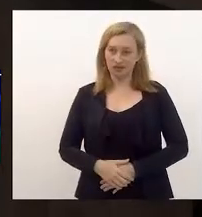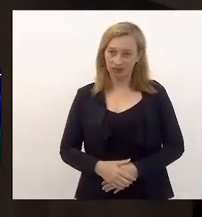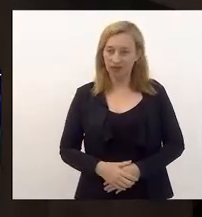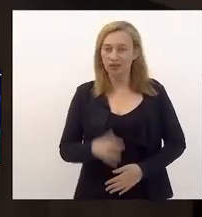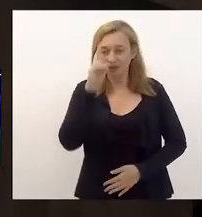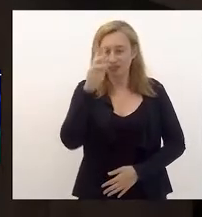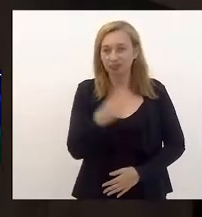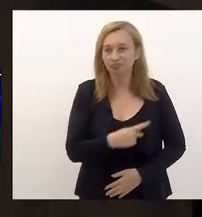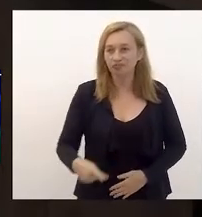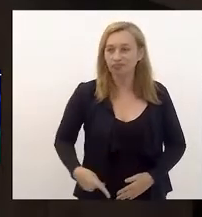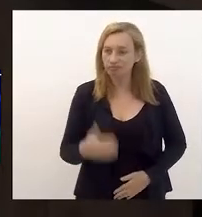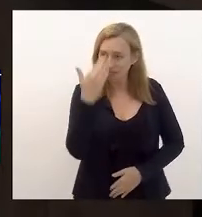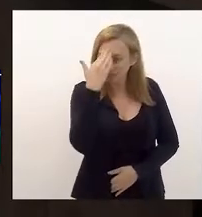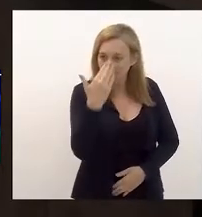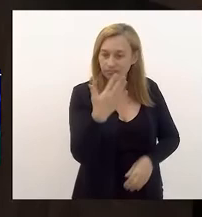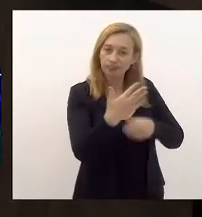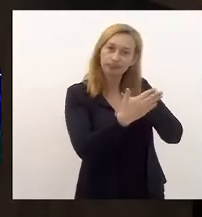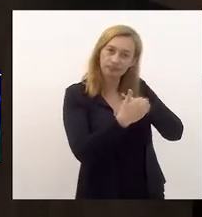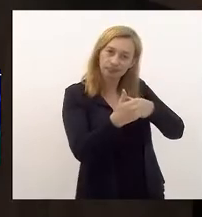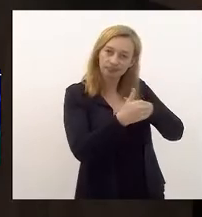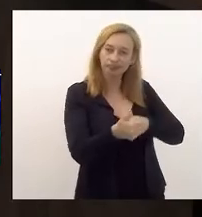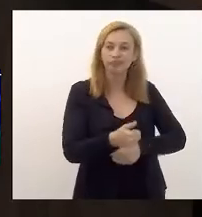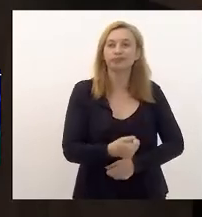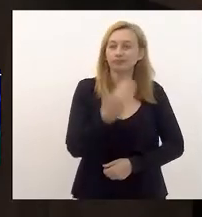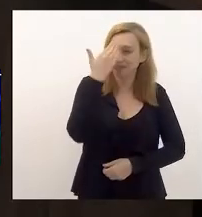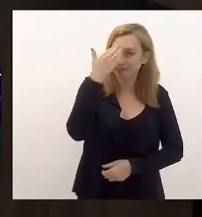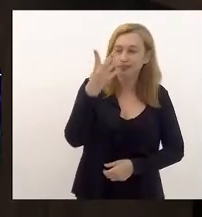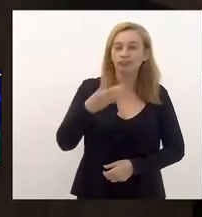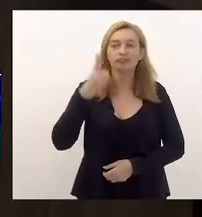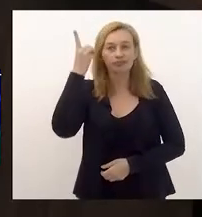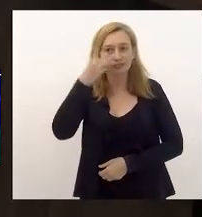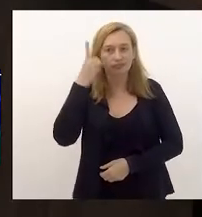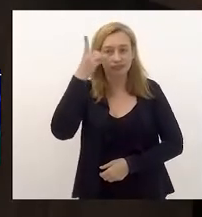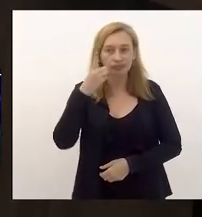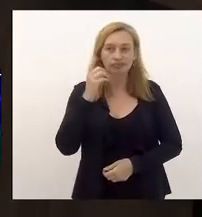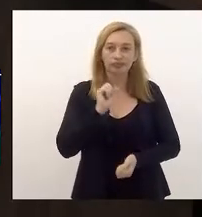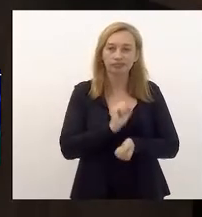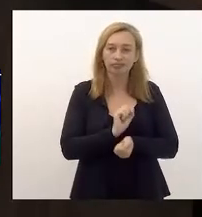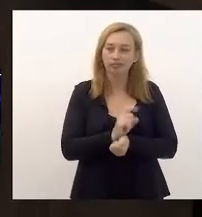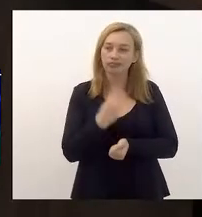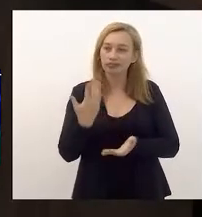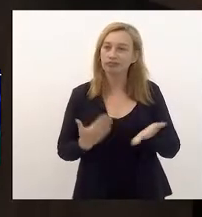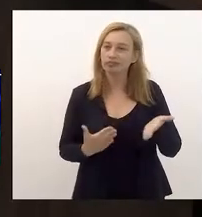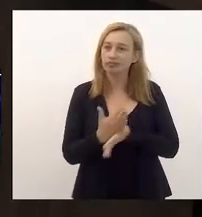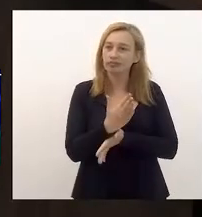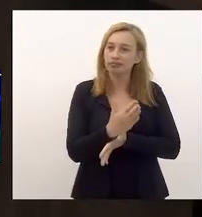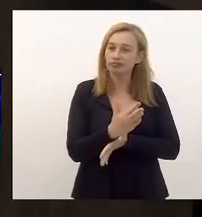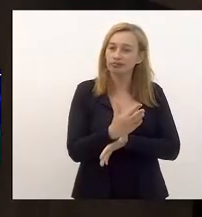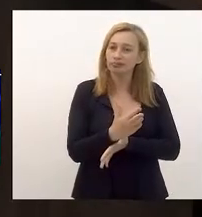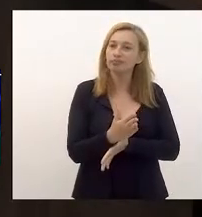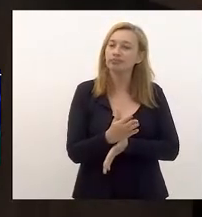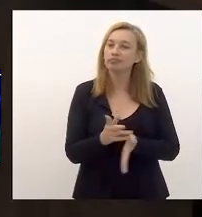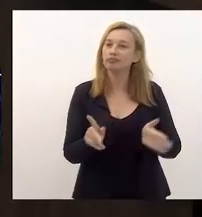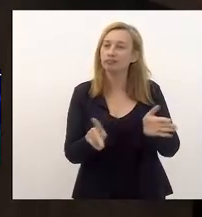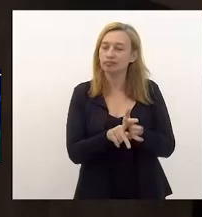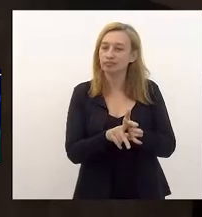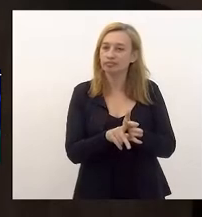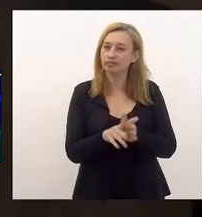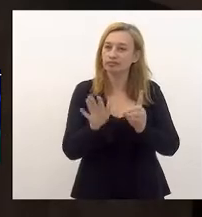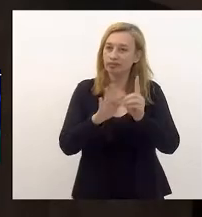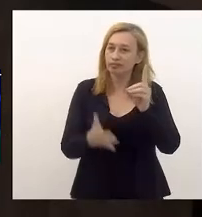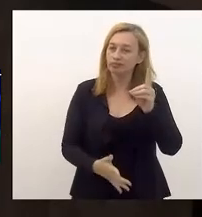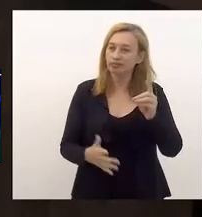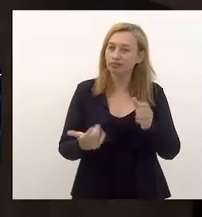Senhor presidente, muito obrigado aí pelo carinho, muito obrigado, senhores deputados, espero que a gente possa aprovar esse projeto e homenagear esse